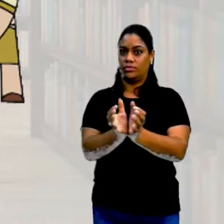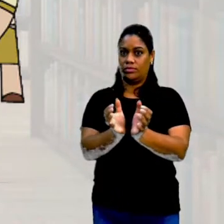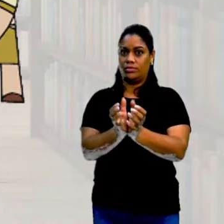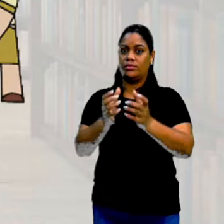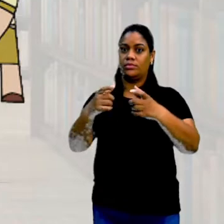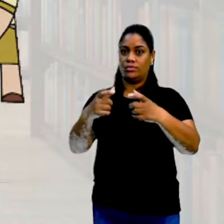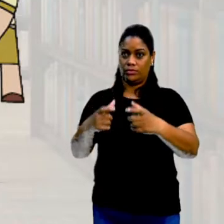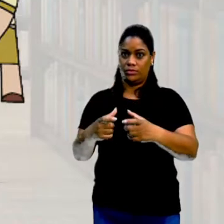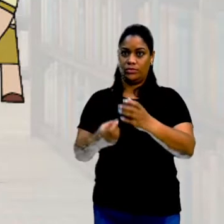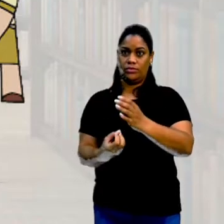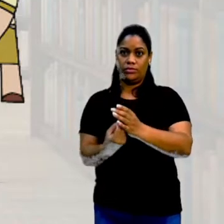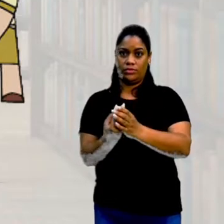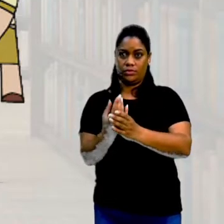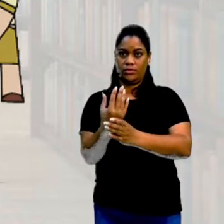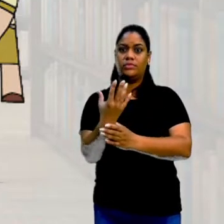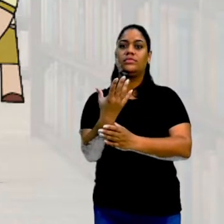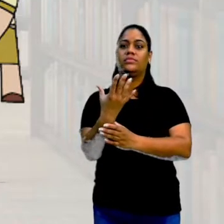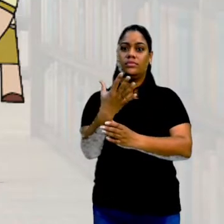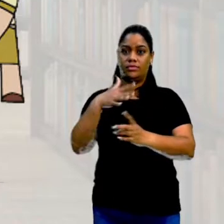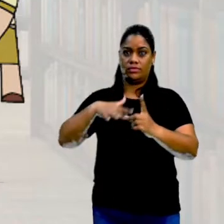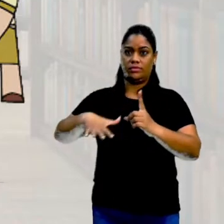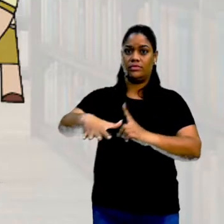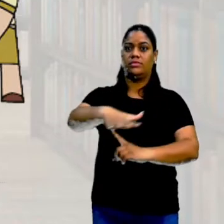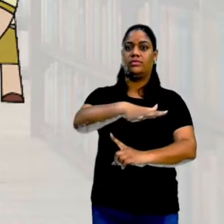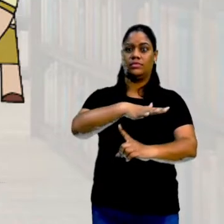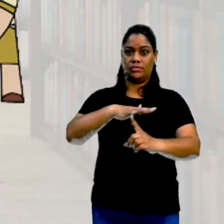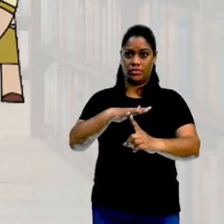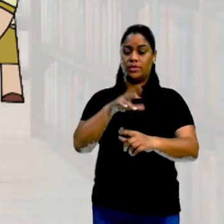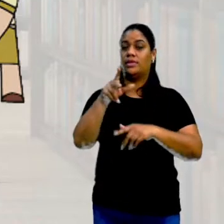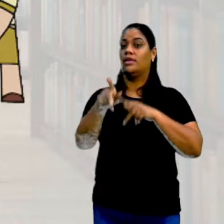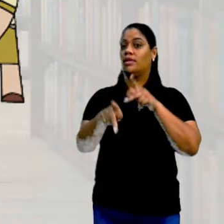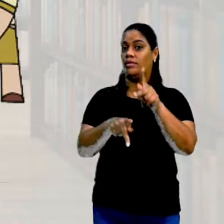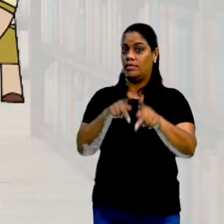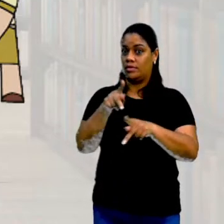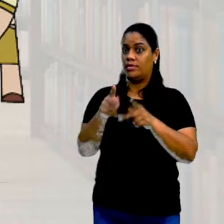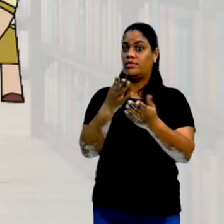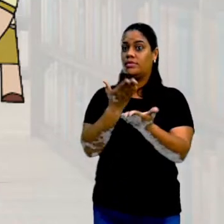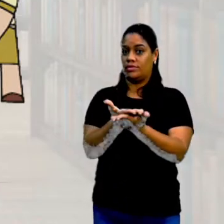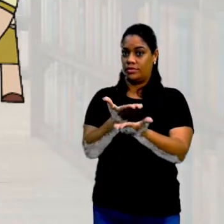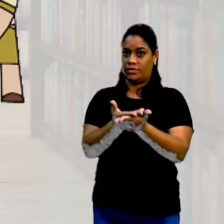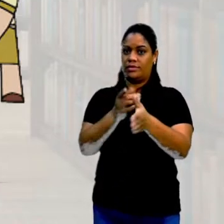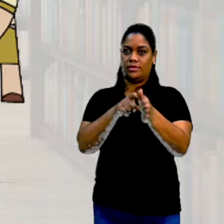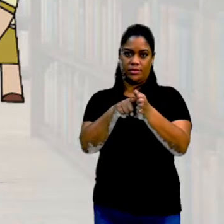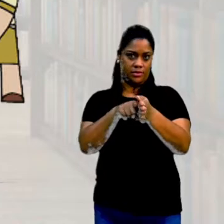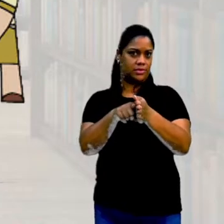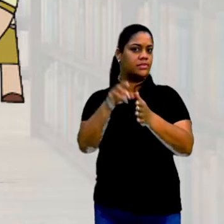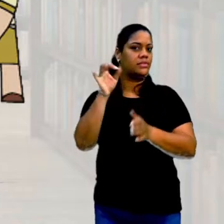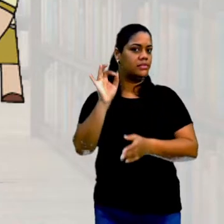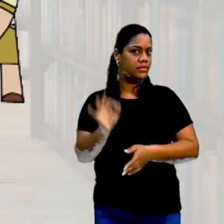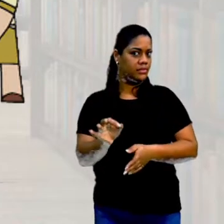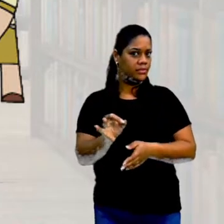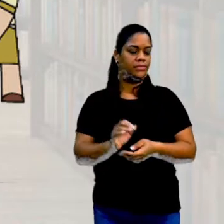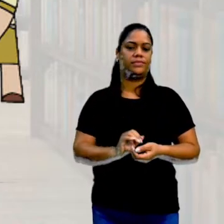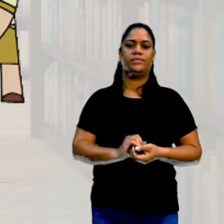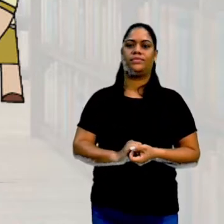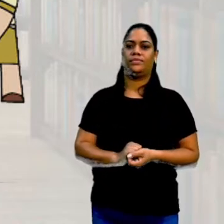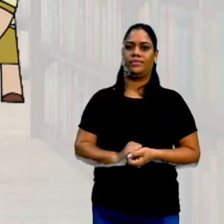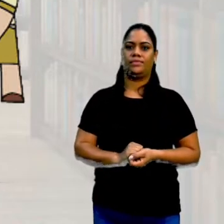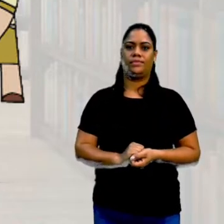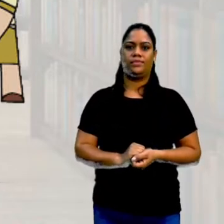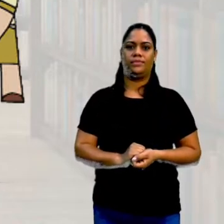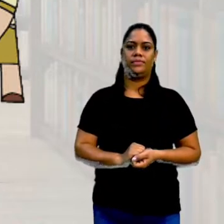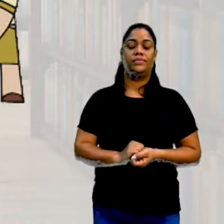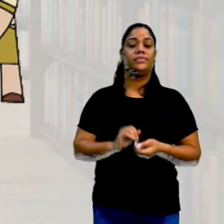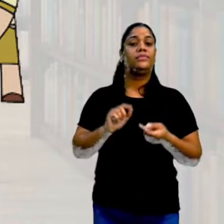de vegetação de plantas vai ser a população estudada. Está bem? Além